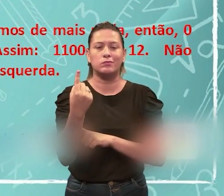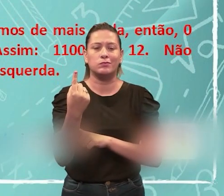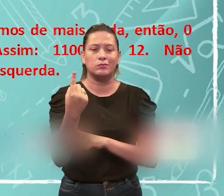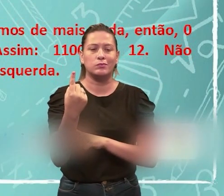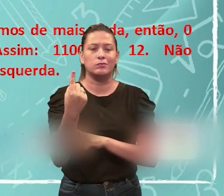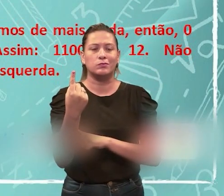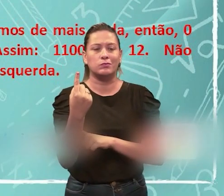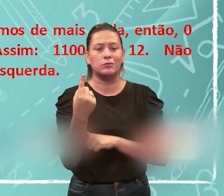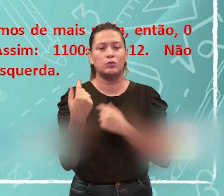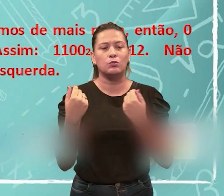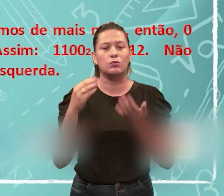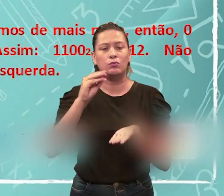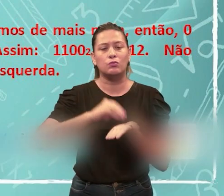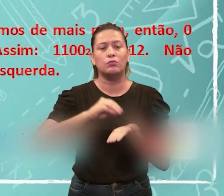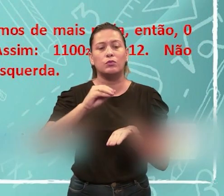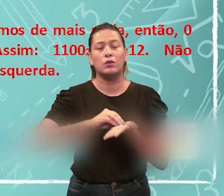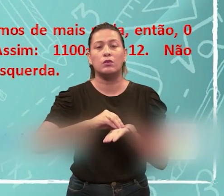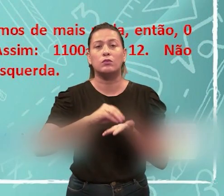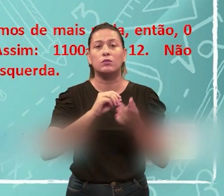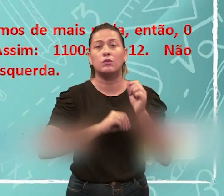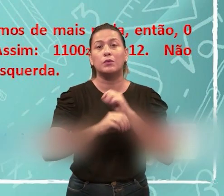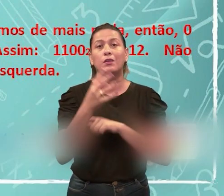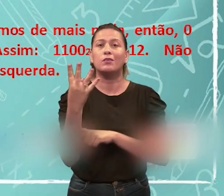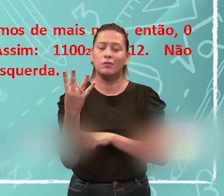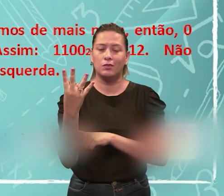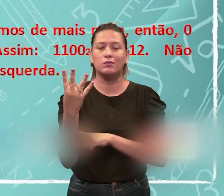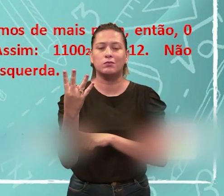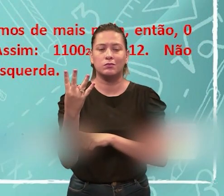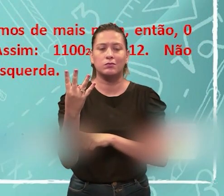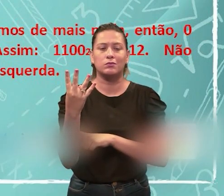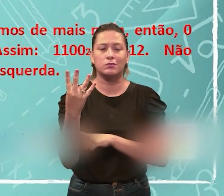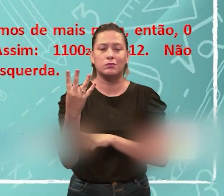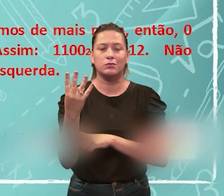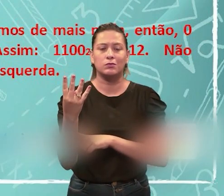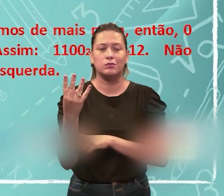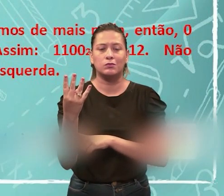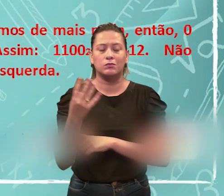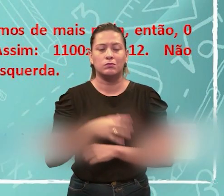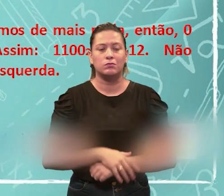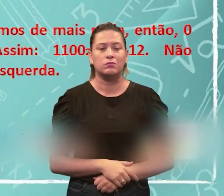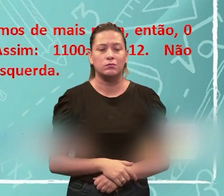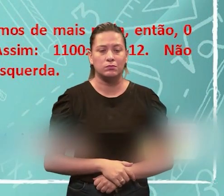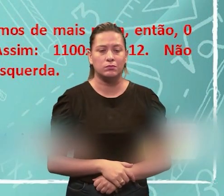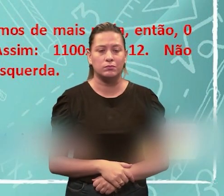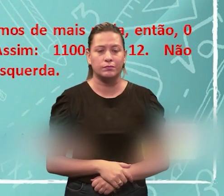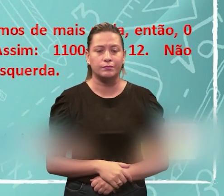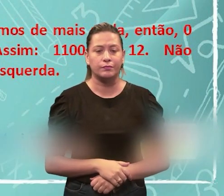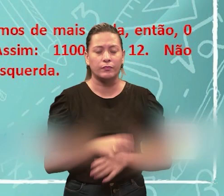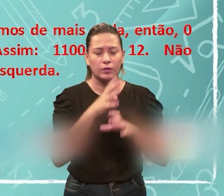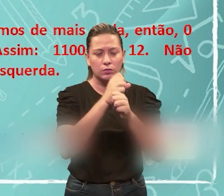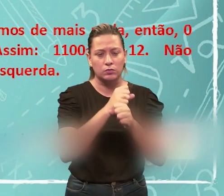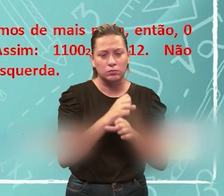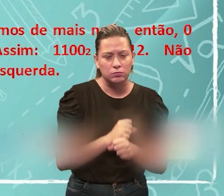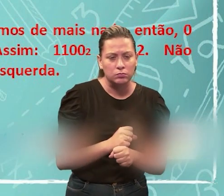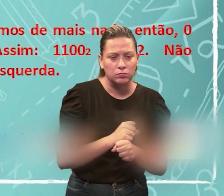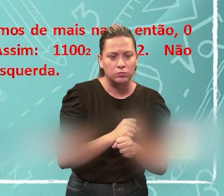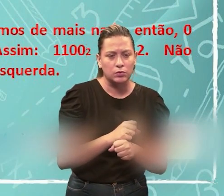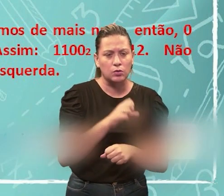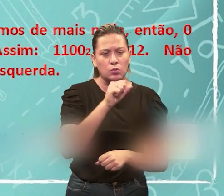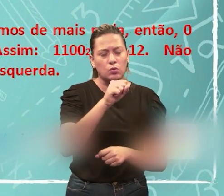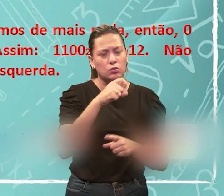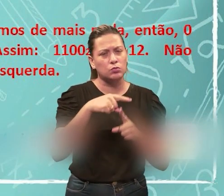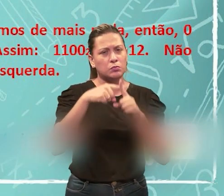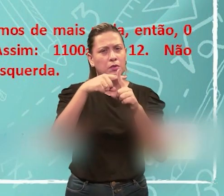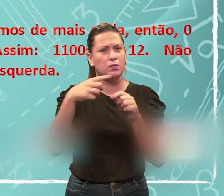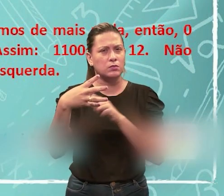12? 8. Falta quanto? 4. Então, eu já tenho um 4 aqui. Aí, onde eu conseguir fazer somatório, 8 mais 4